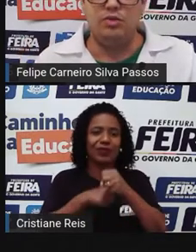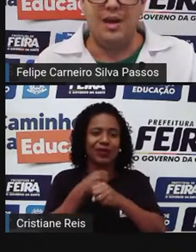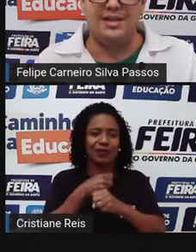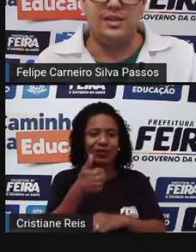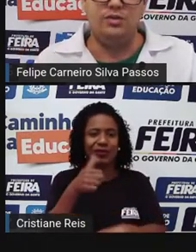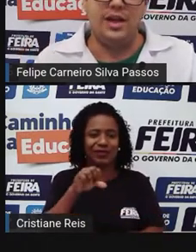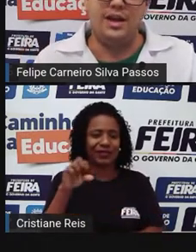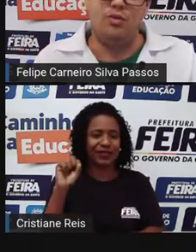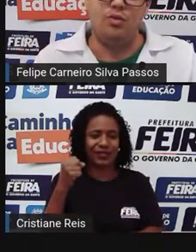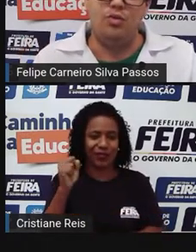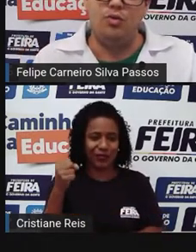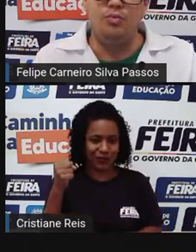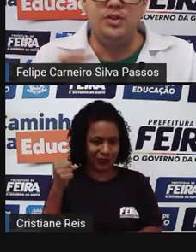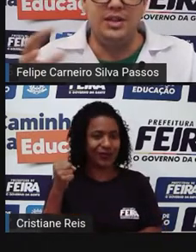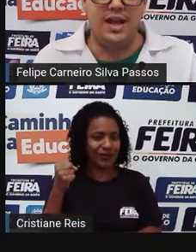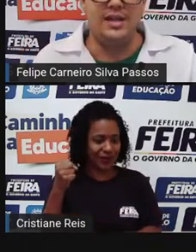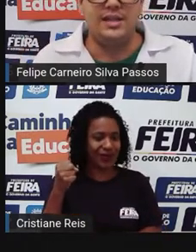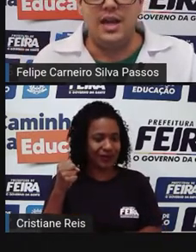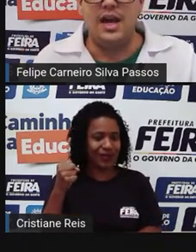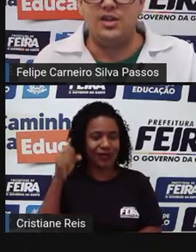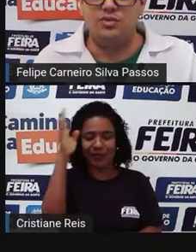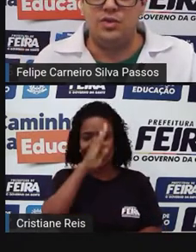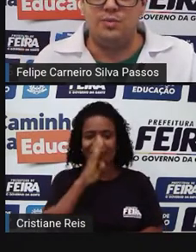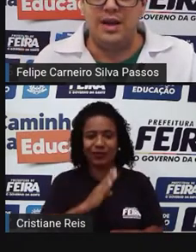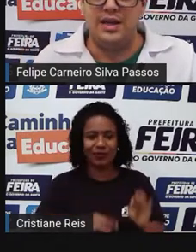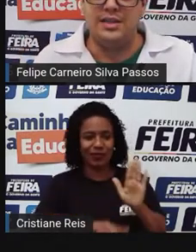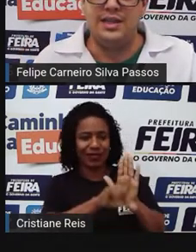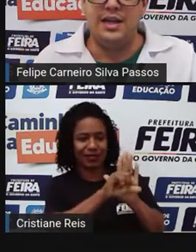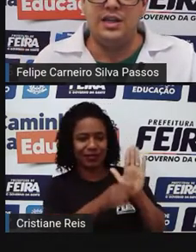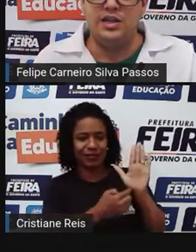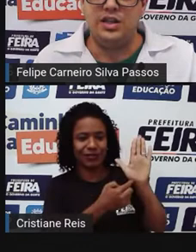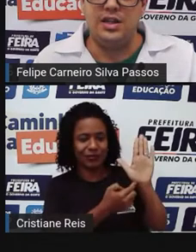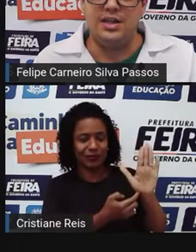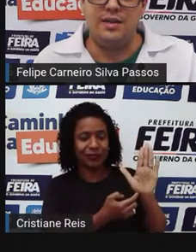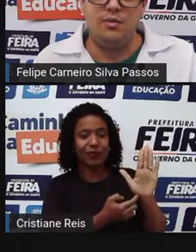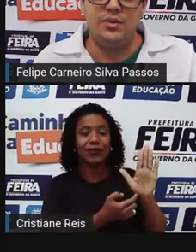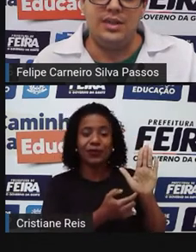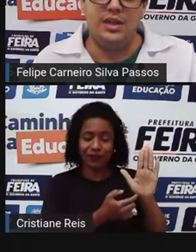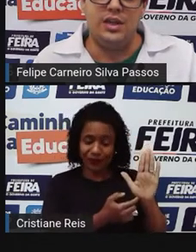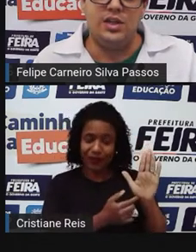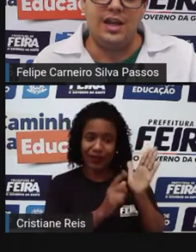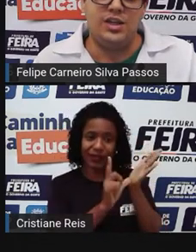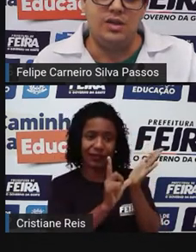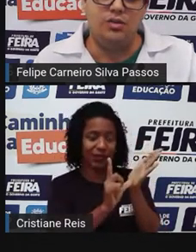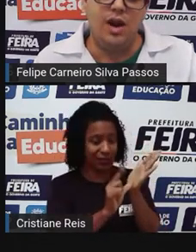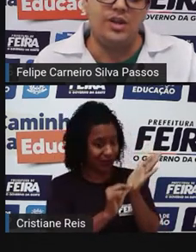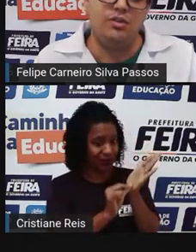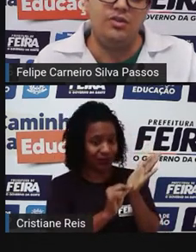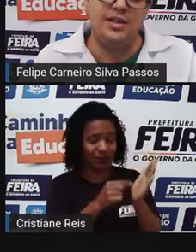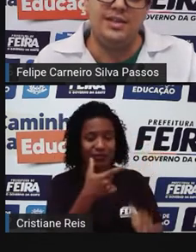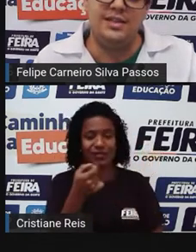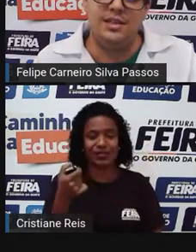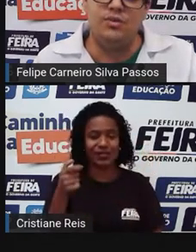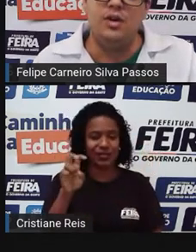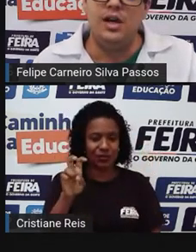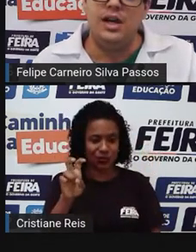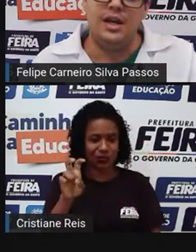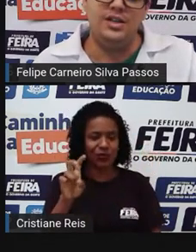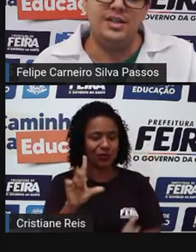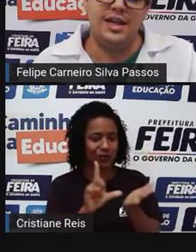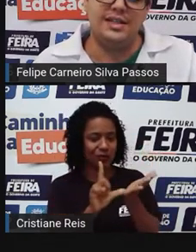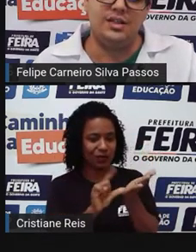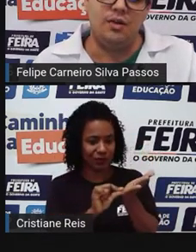do Brasil, né? O grupo de leis que regem o nosso país, tinha o seguinte artigo. O artigo 205,